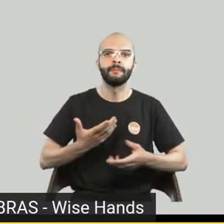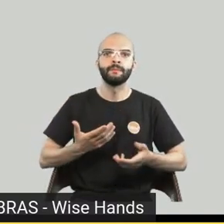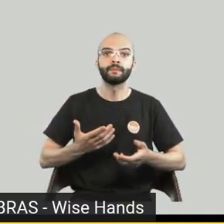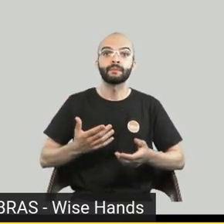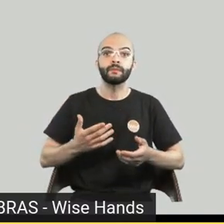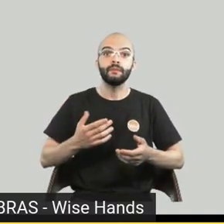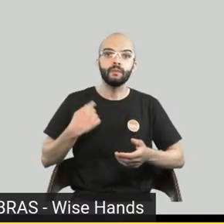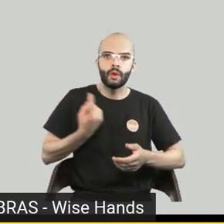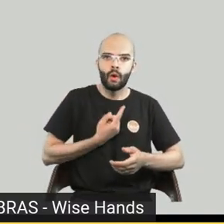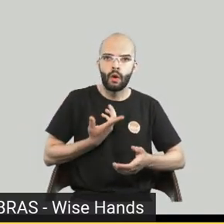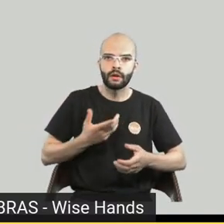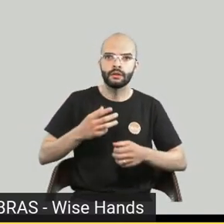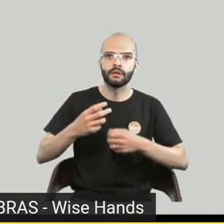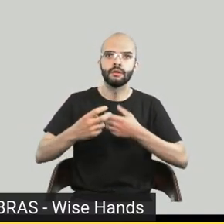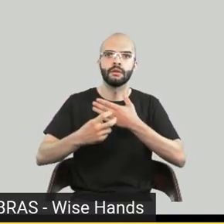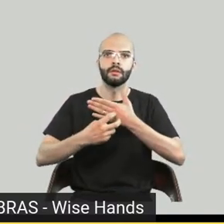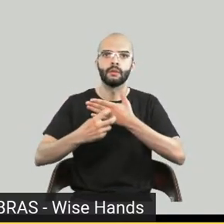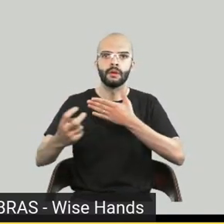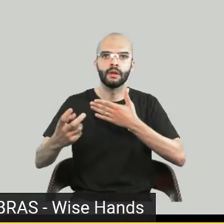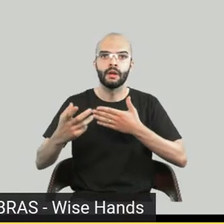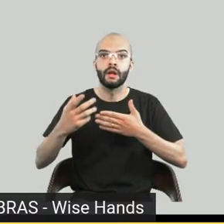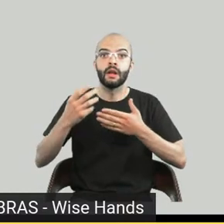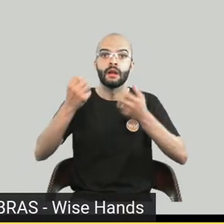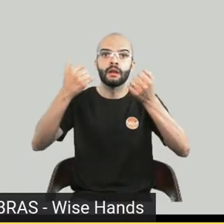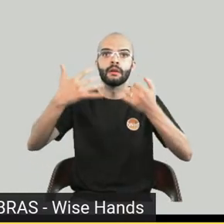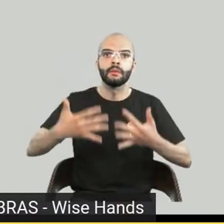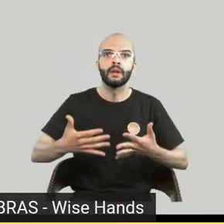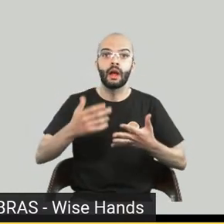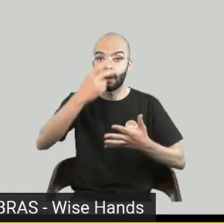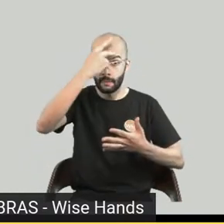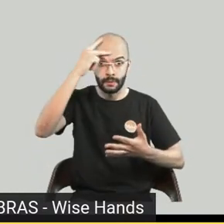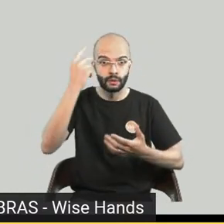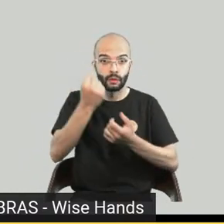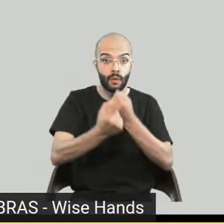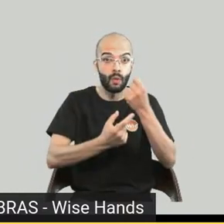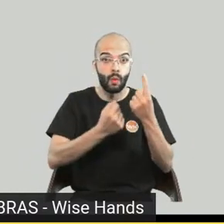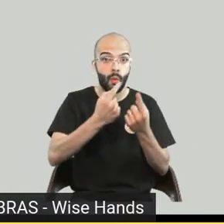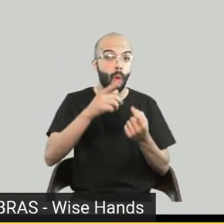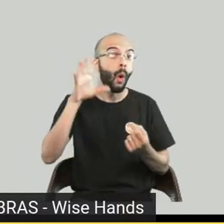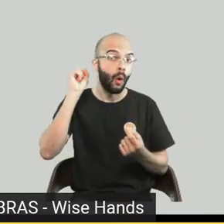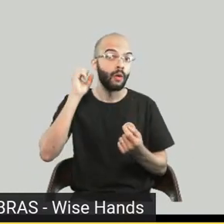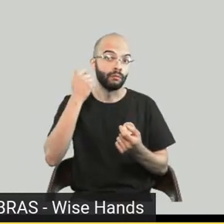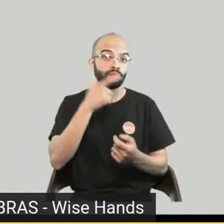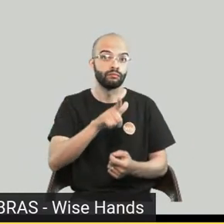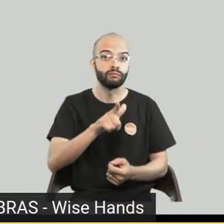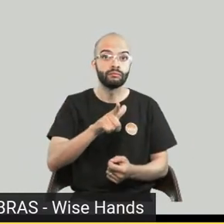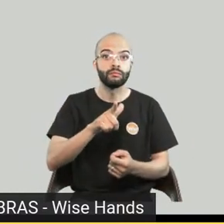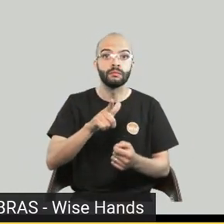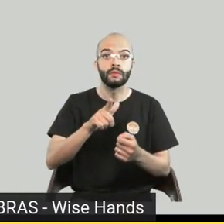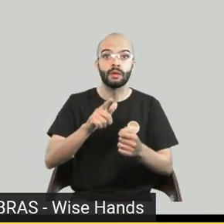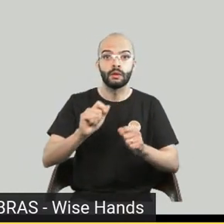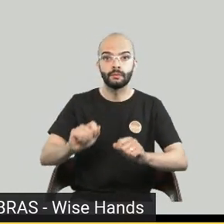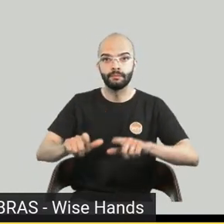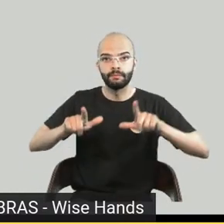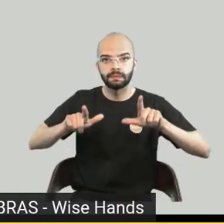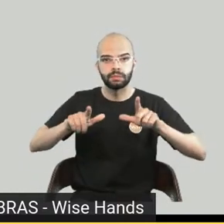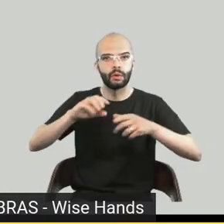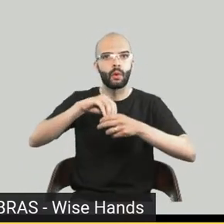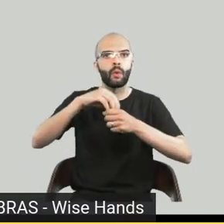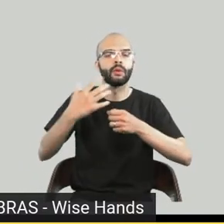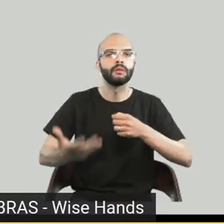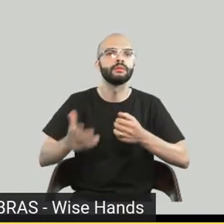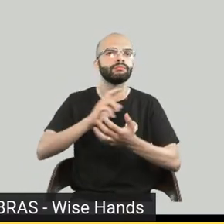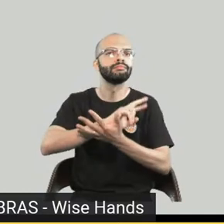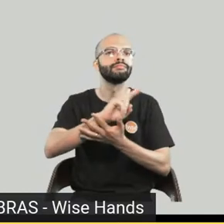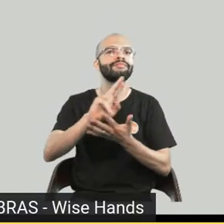nós aqui, o poderia ser uma maneira de pessoas que são ouvintes também e poderem acessar o conteúdo de uma outra